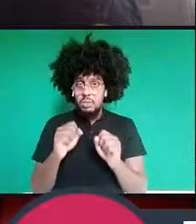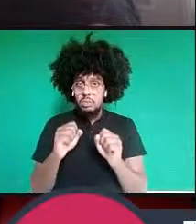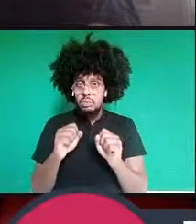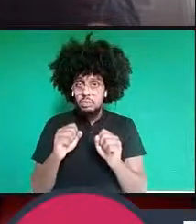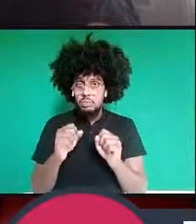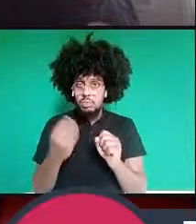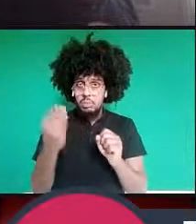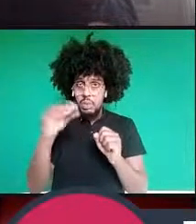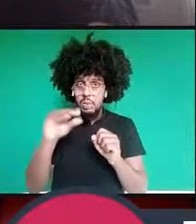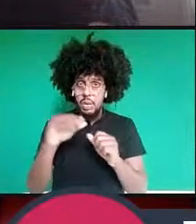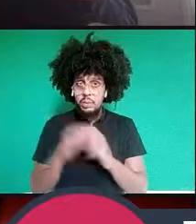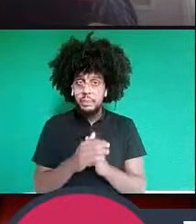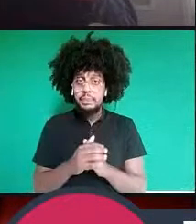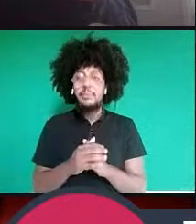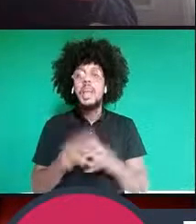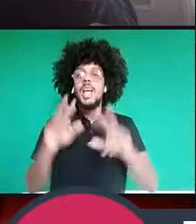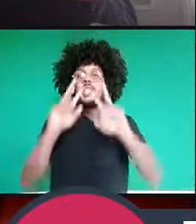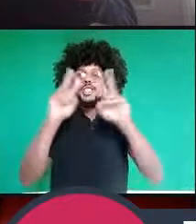computadores quânticos, né?